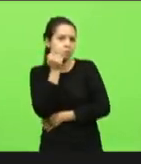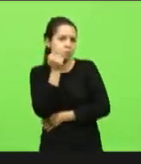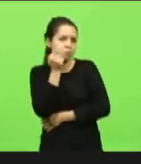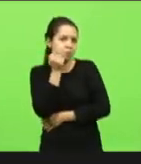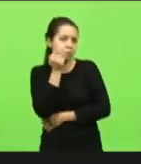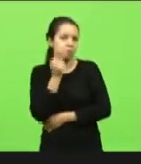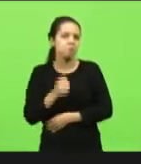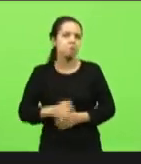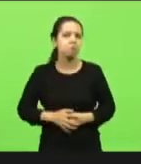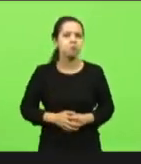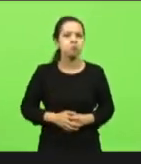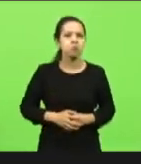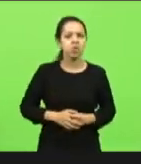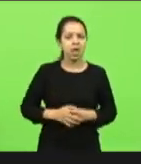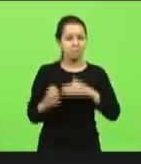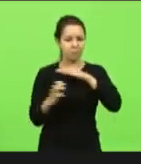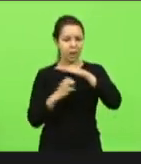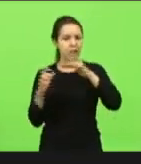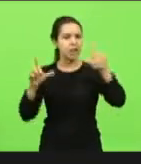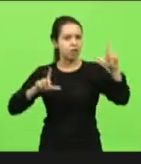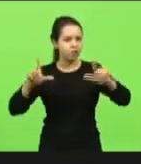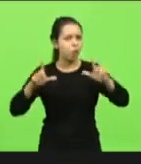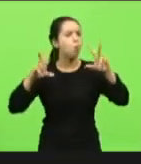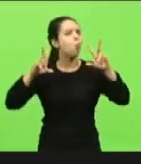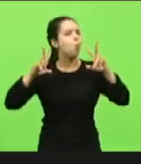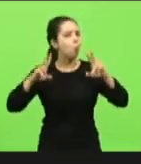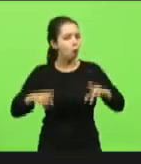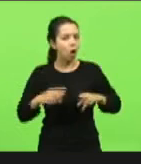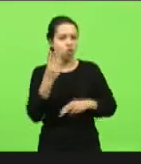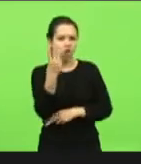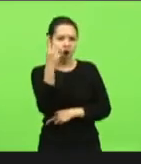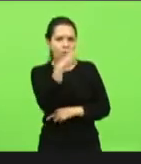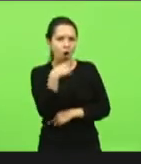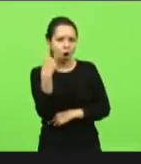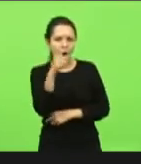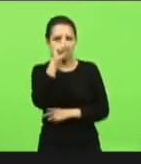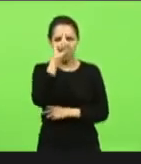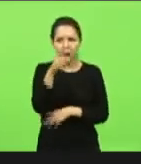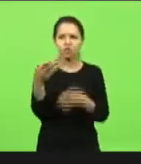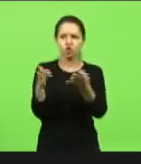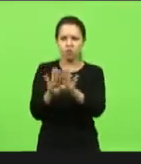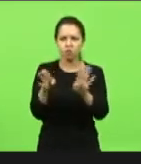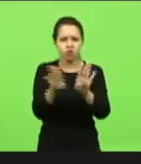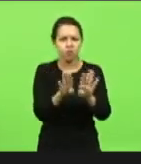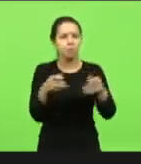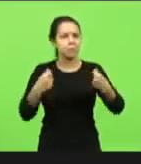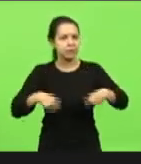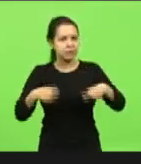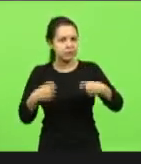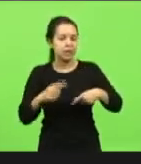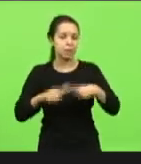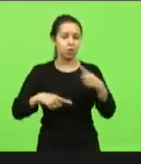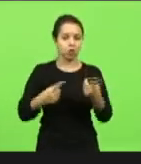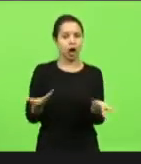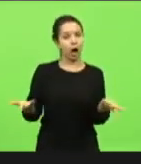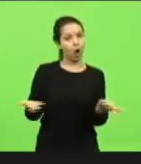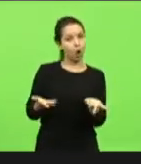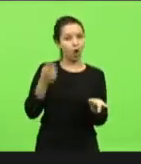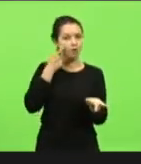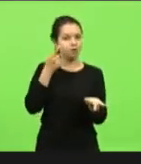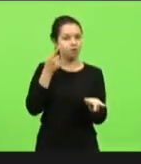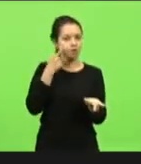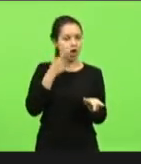empresa de televisão mesma coisa fica três horas no jornal mandando fechar tudo e depois agora nossos patrocinadores